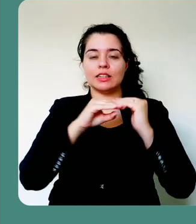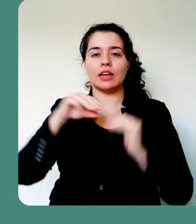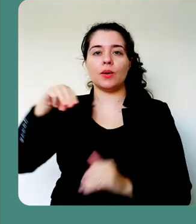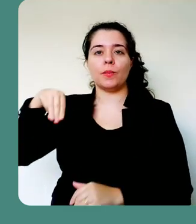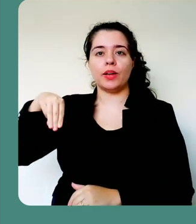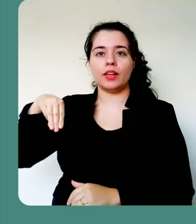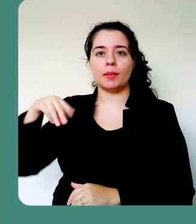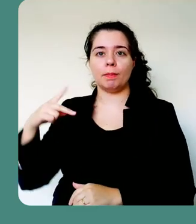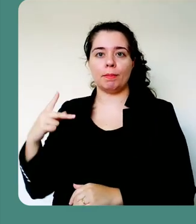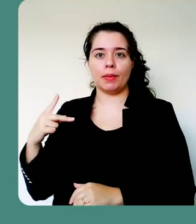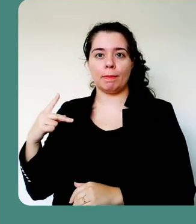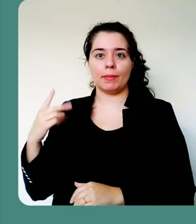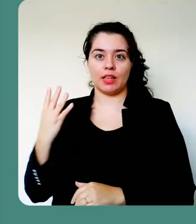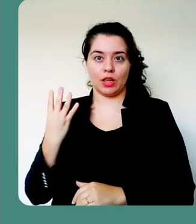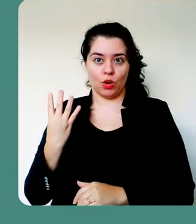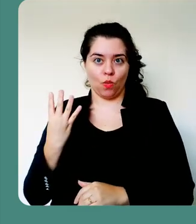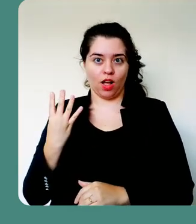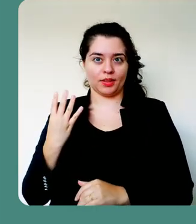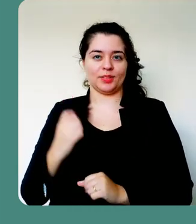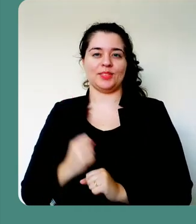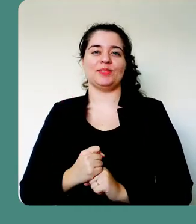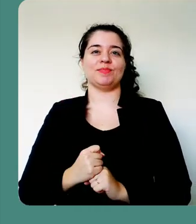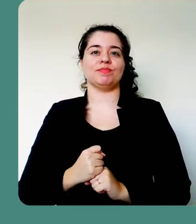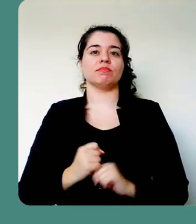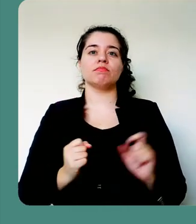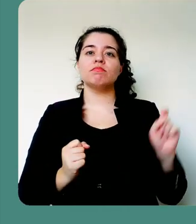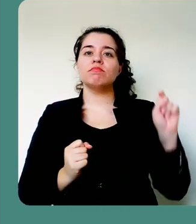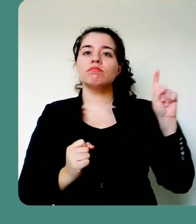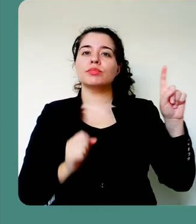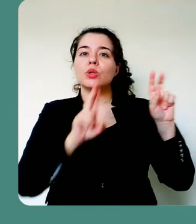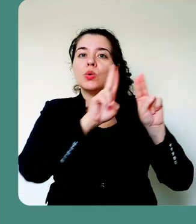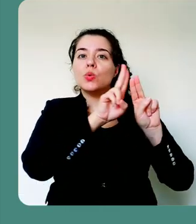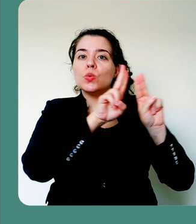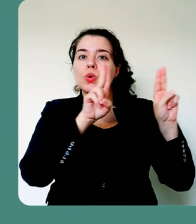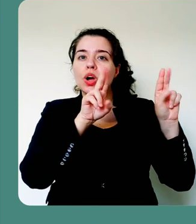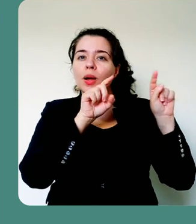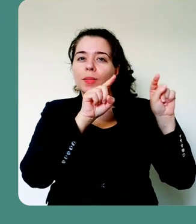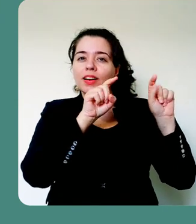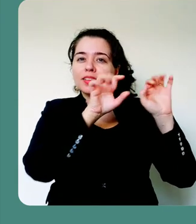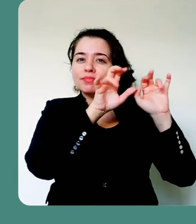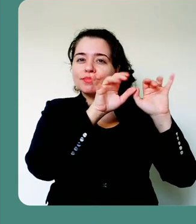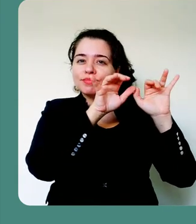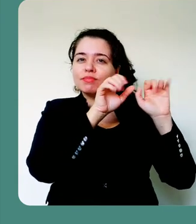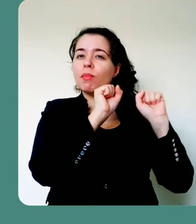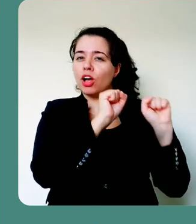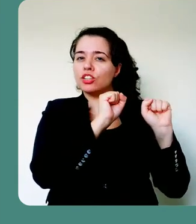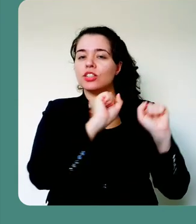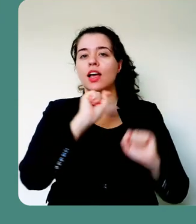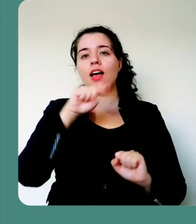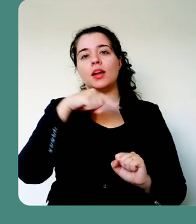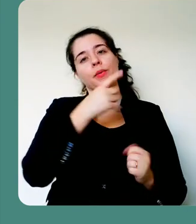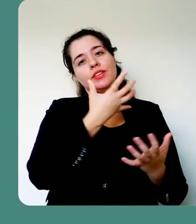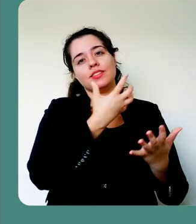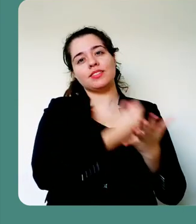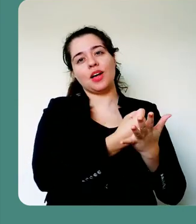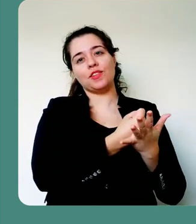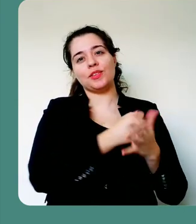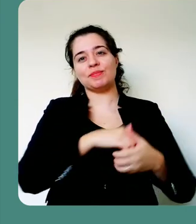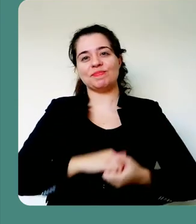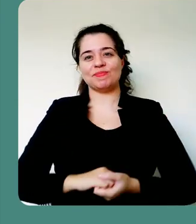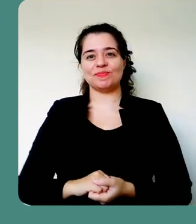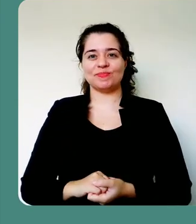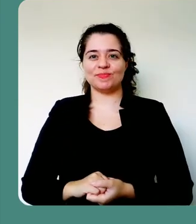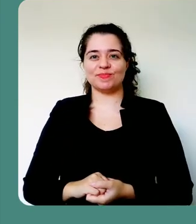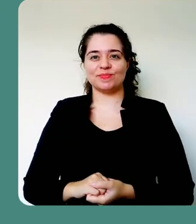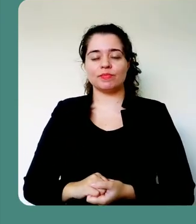você pode colocar aqui um nome qualquer para essa sua videoaula. e clique em salvar. Este processo de